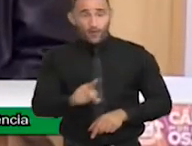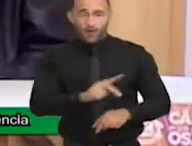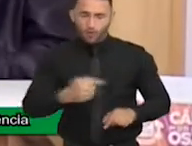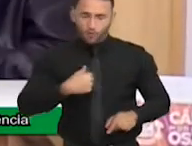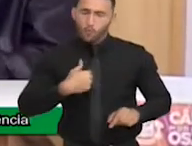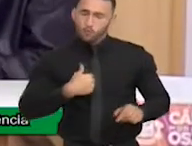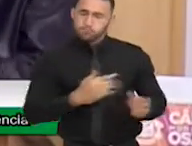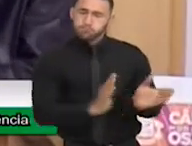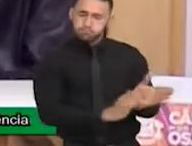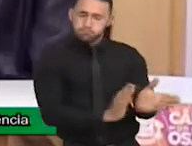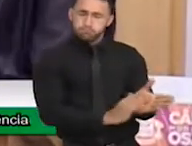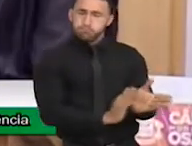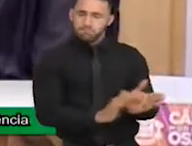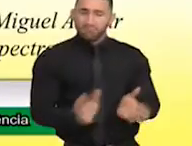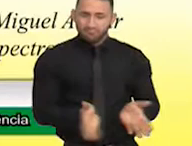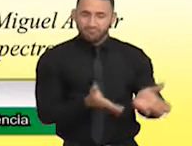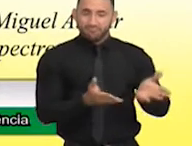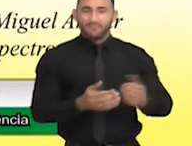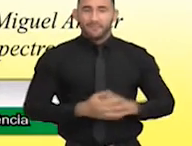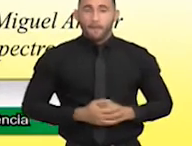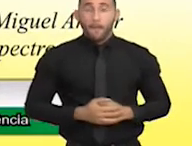inclusão. Bom, vamos lá.